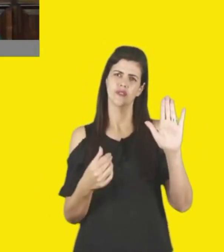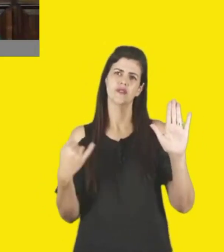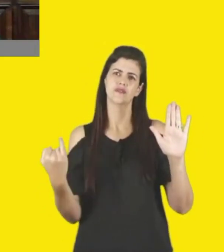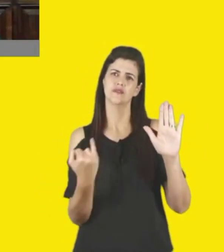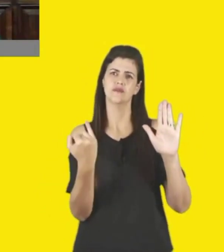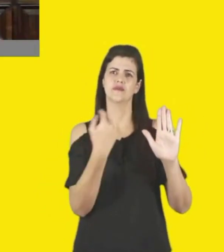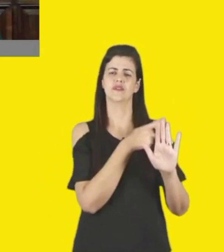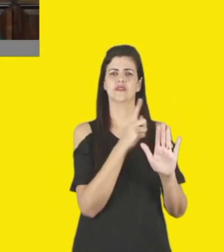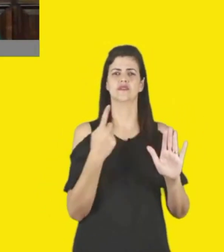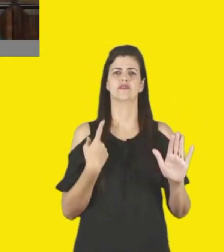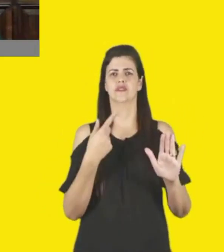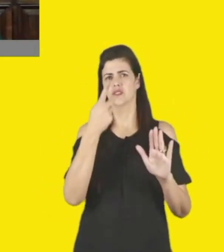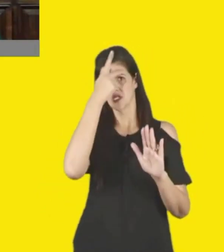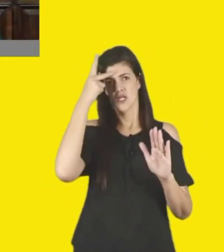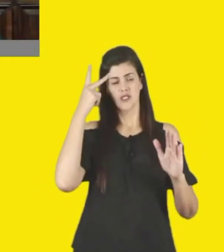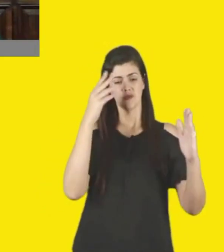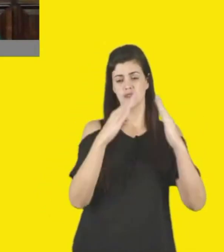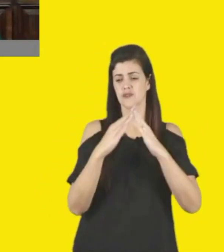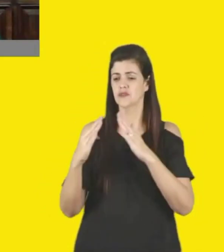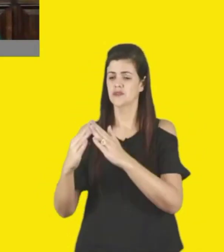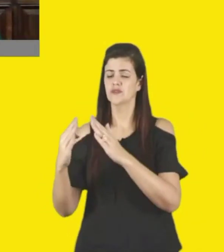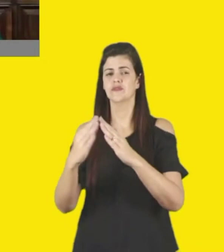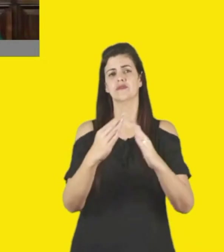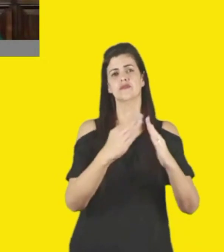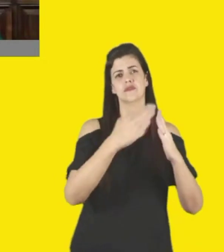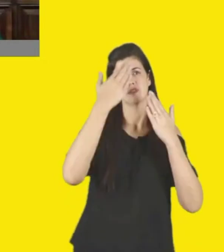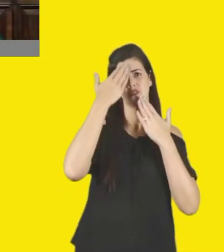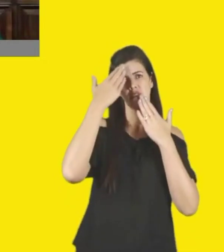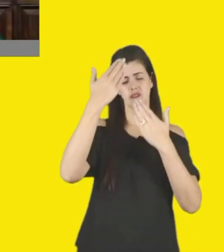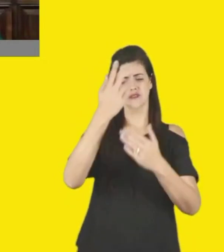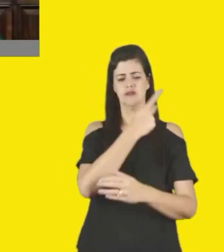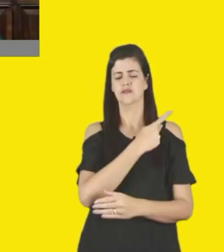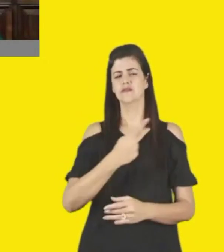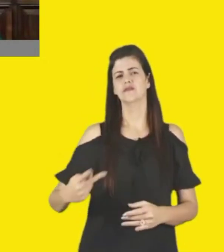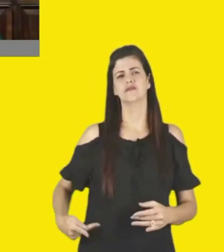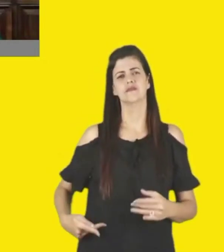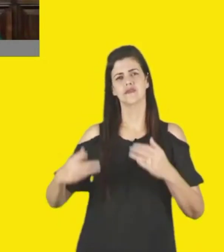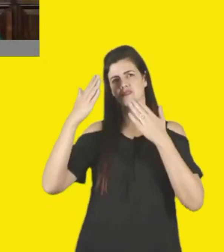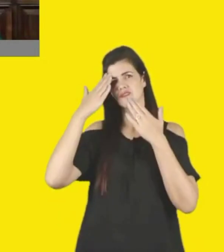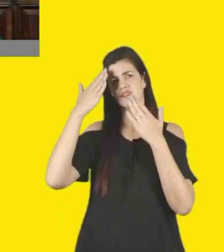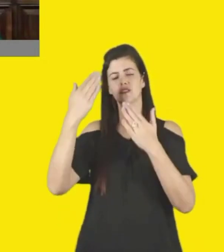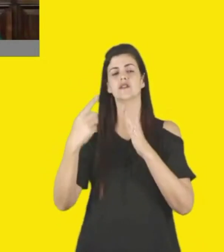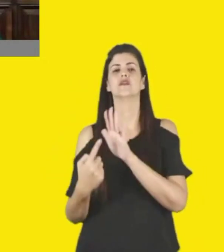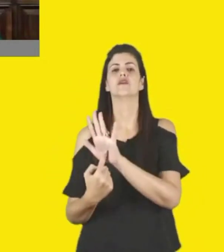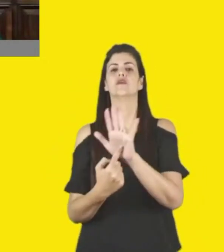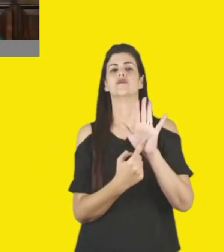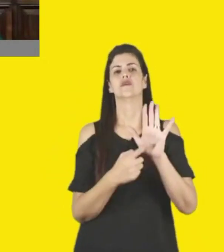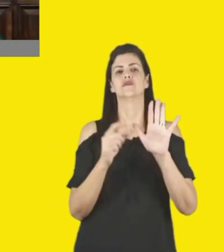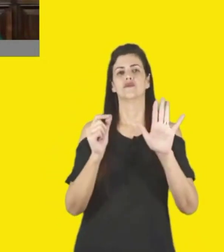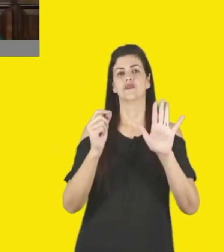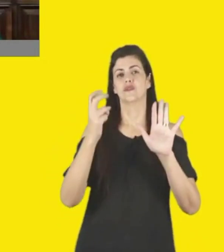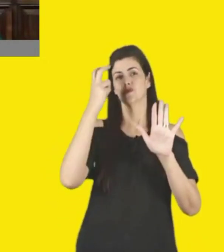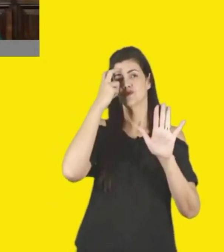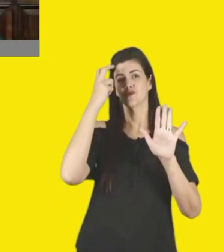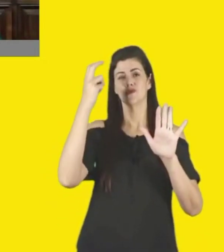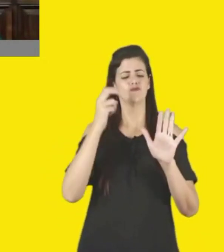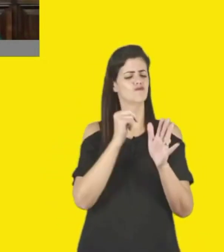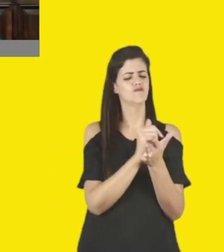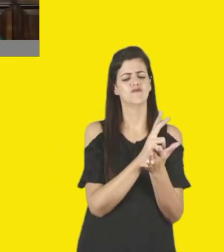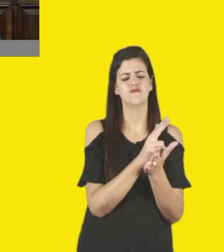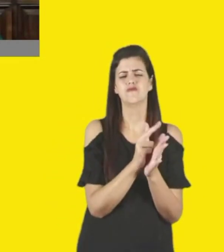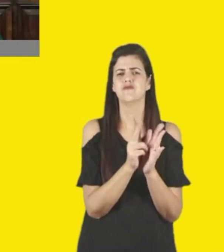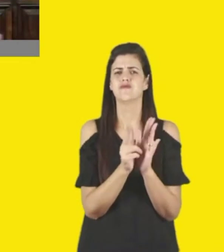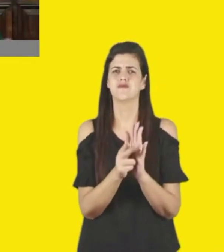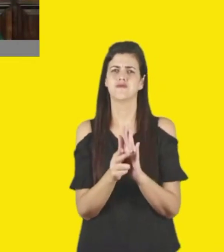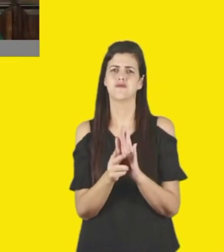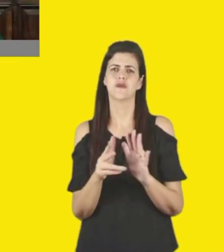população agradece, os prefeitos agradecem e mostra como a nossa cultura ela é diversa e como ela impulsiona